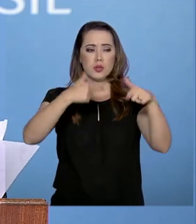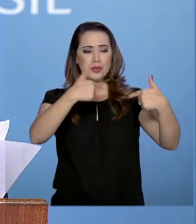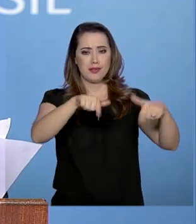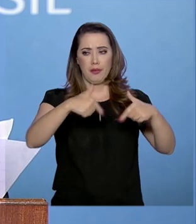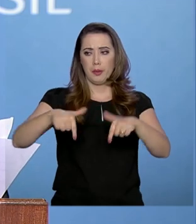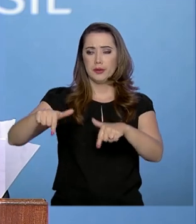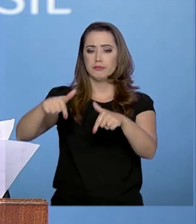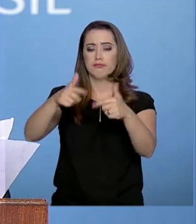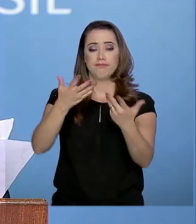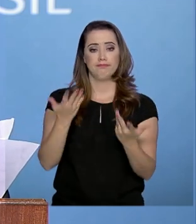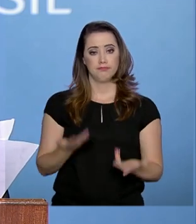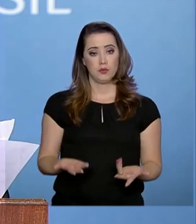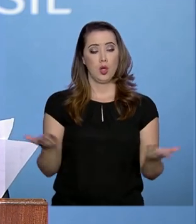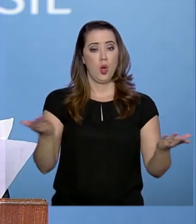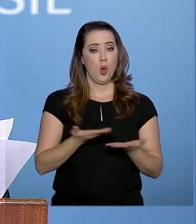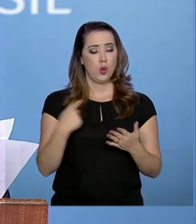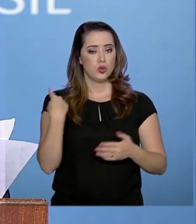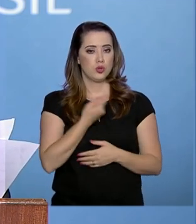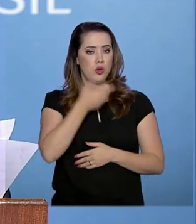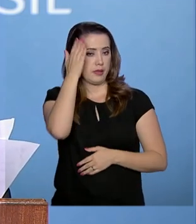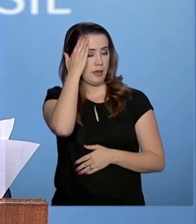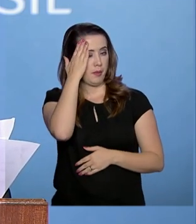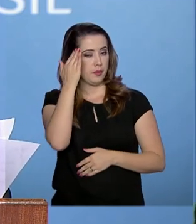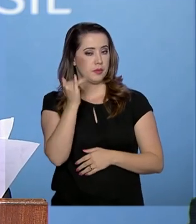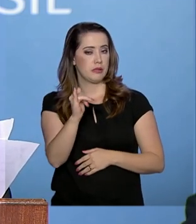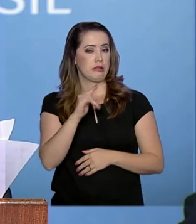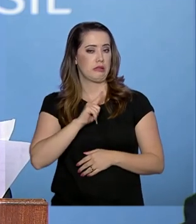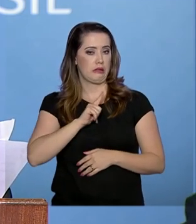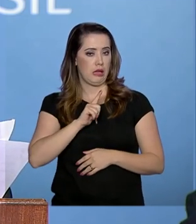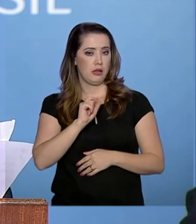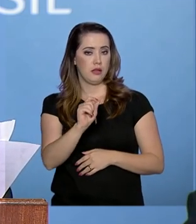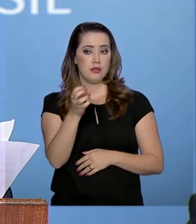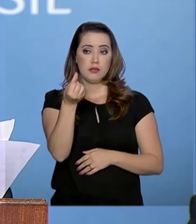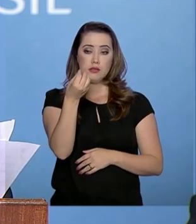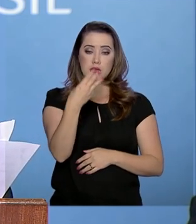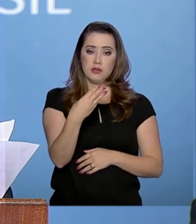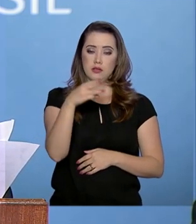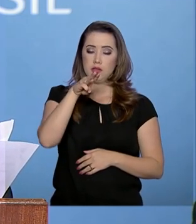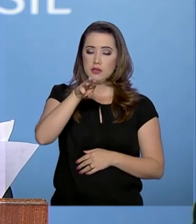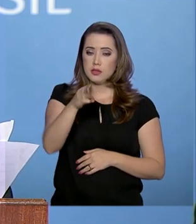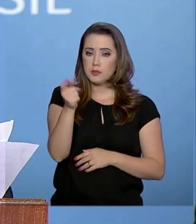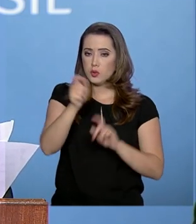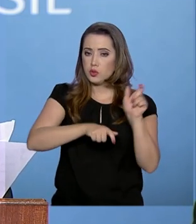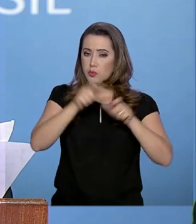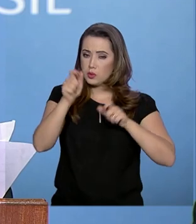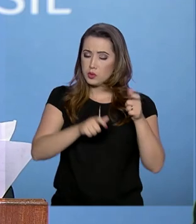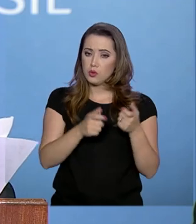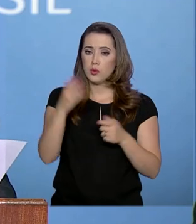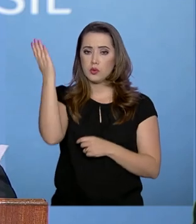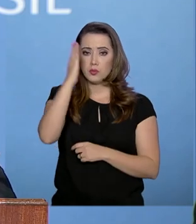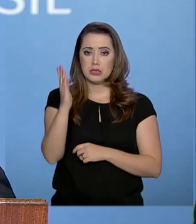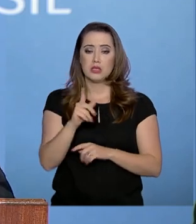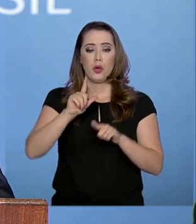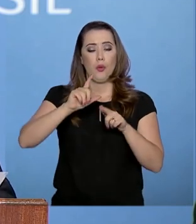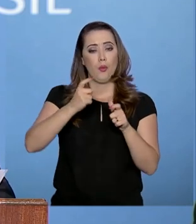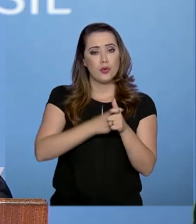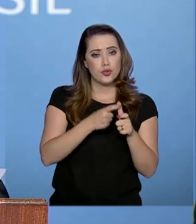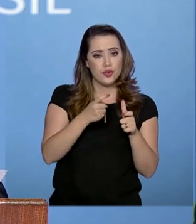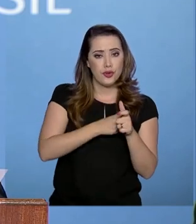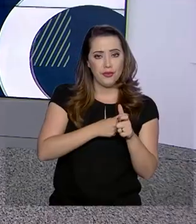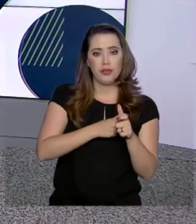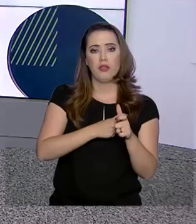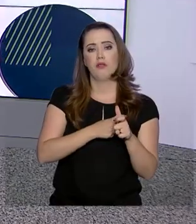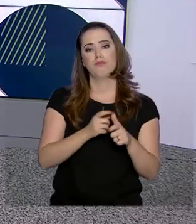de trabalho. Hoje sabemos que há 63 milhões de brasileiros com dívidas atrasadas no